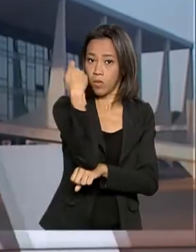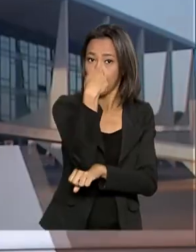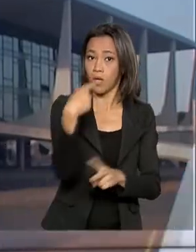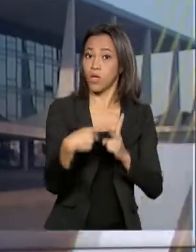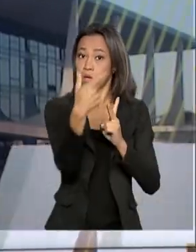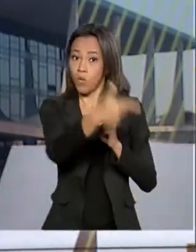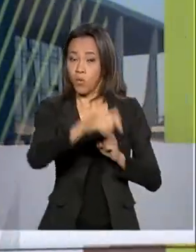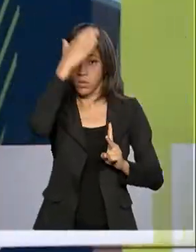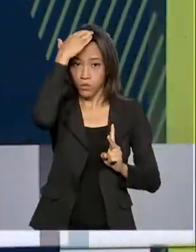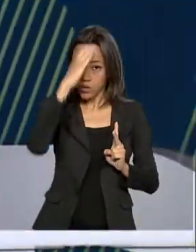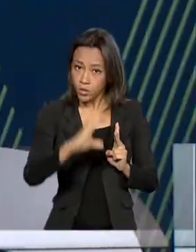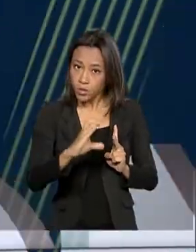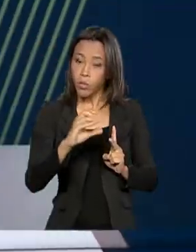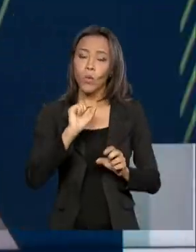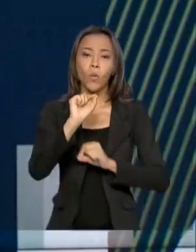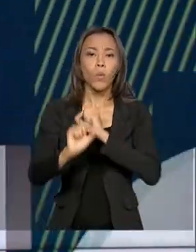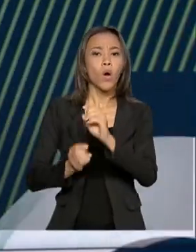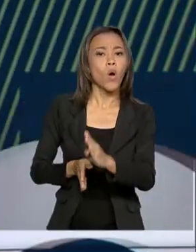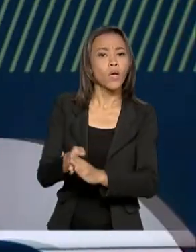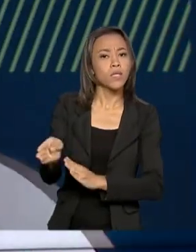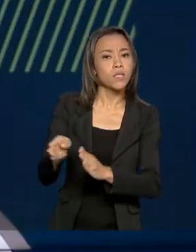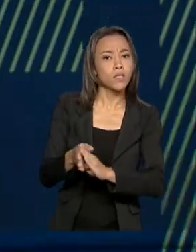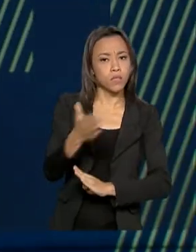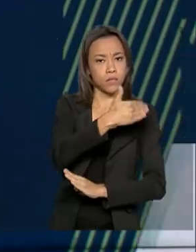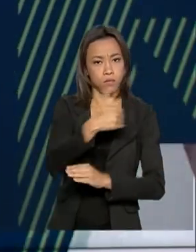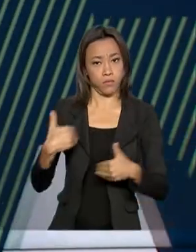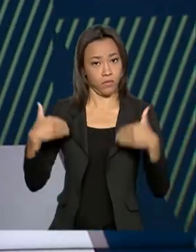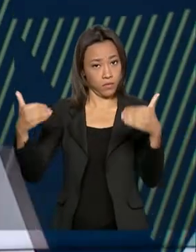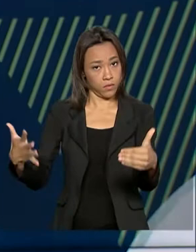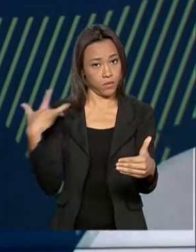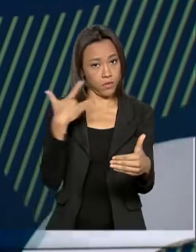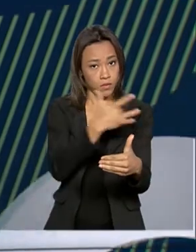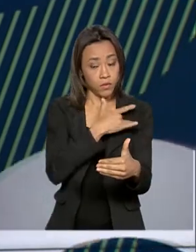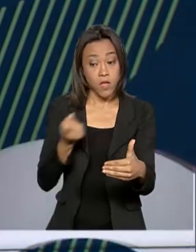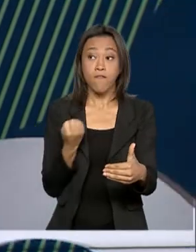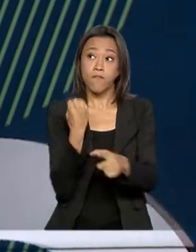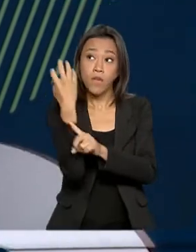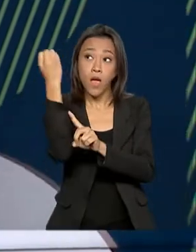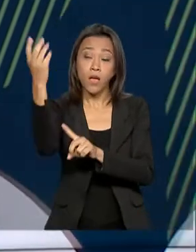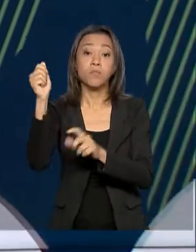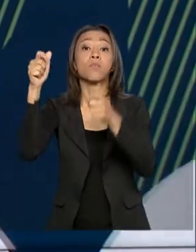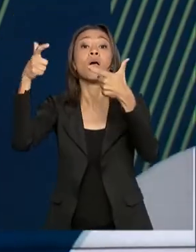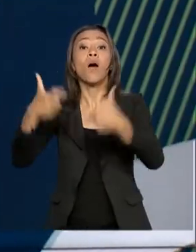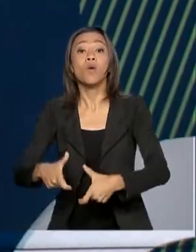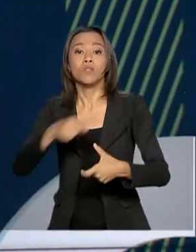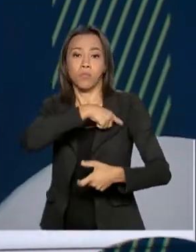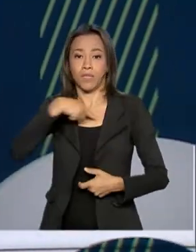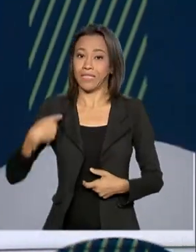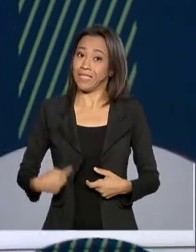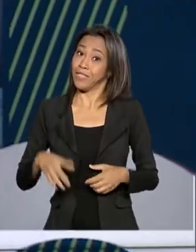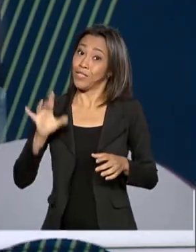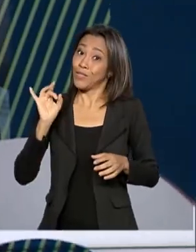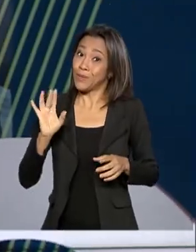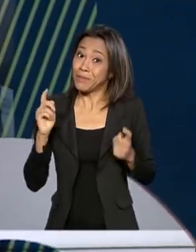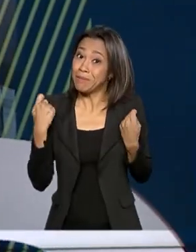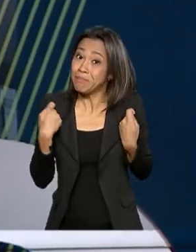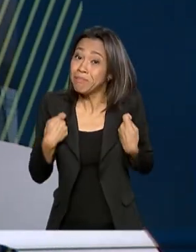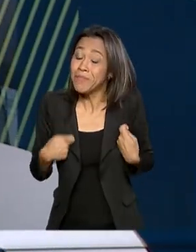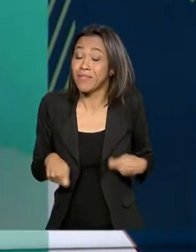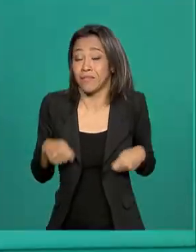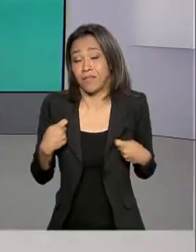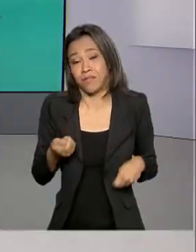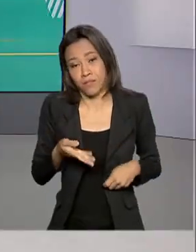outro em Curitiba. A orientação do Ministério da Saúde é que viagens para a China só sejam feitas em casos de extrema